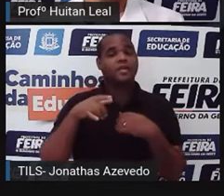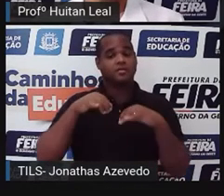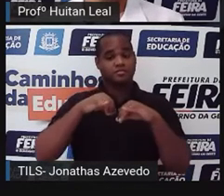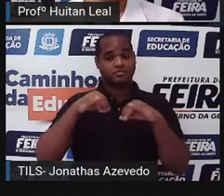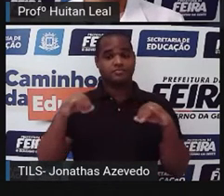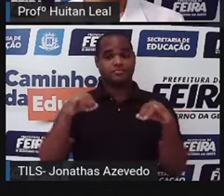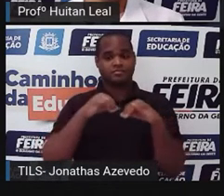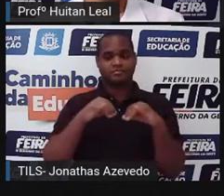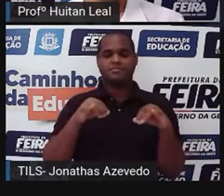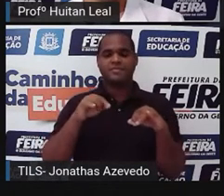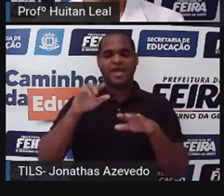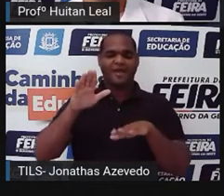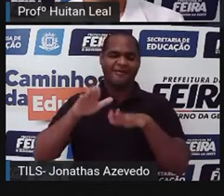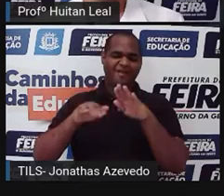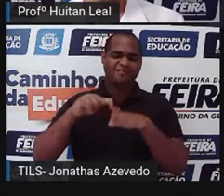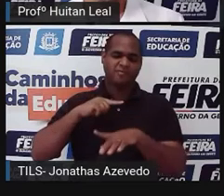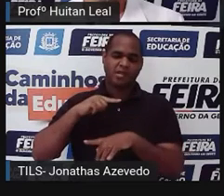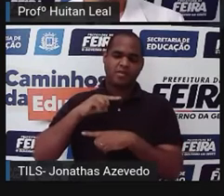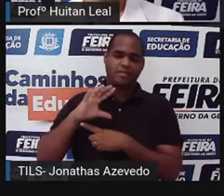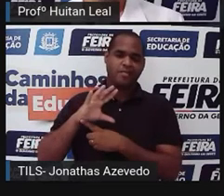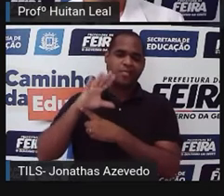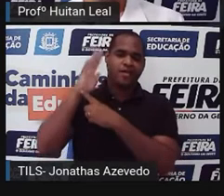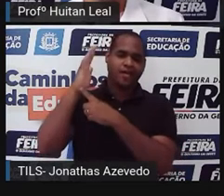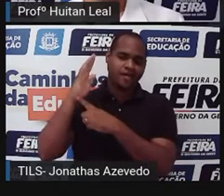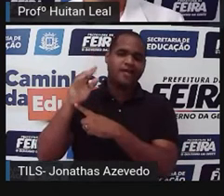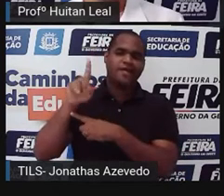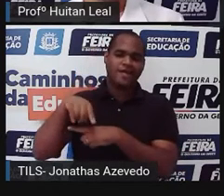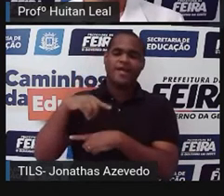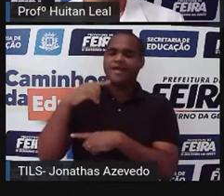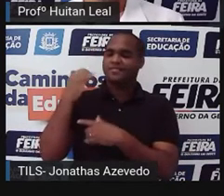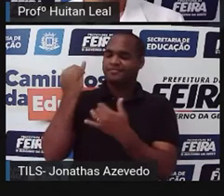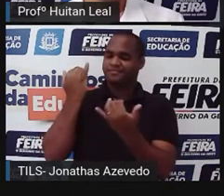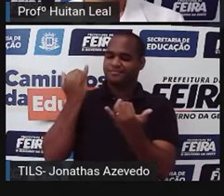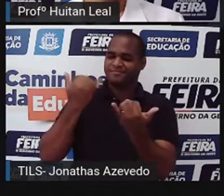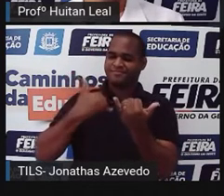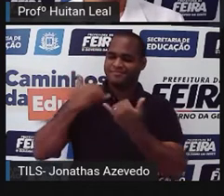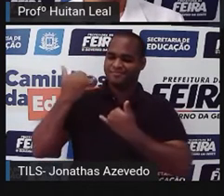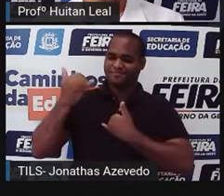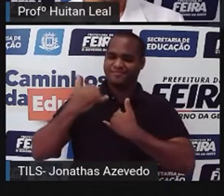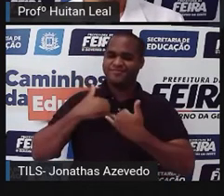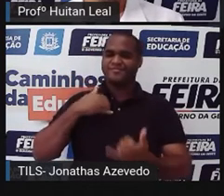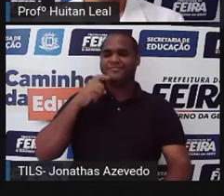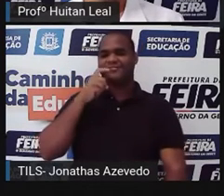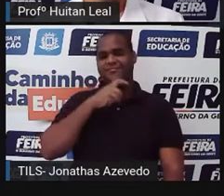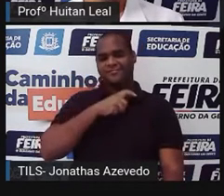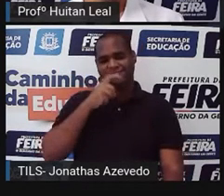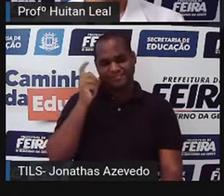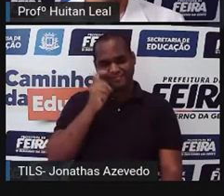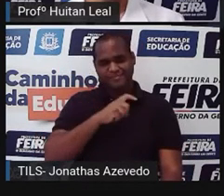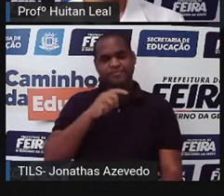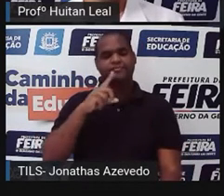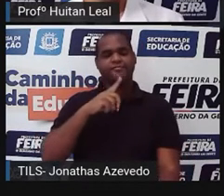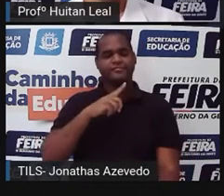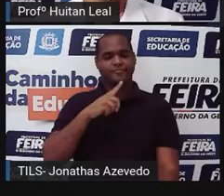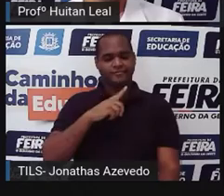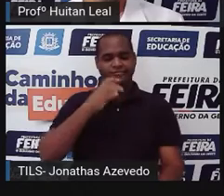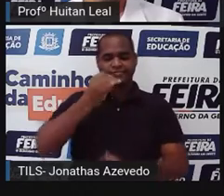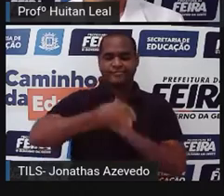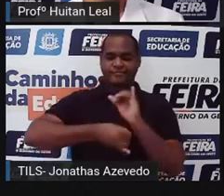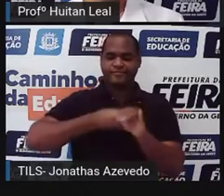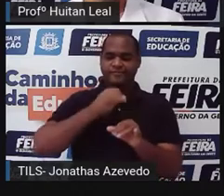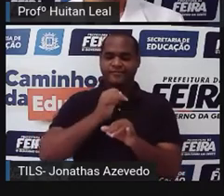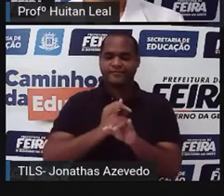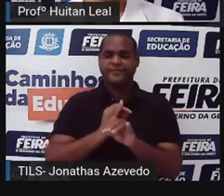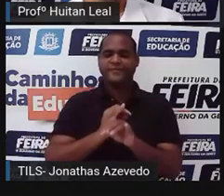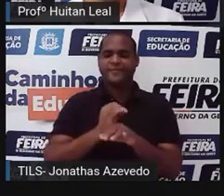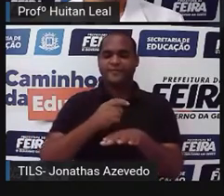informações mentirosas que nós já conhecemos, que virou algo muito comum na internet, aquela que nós